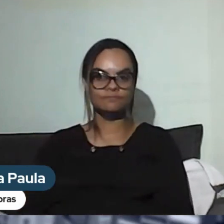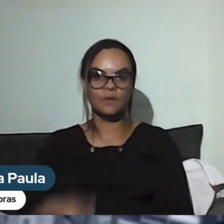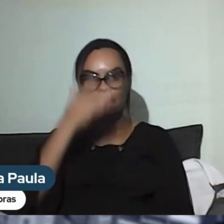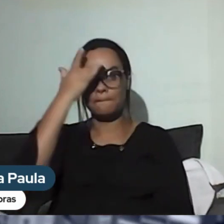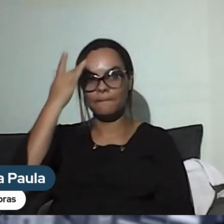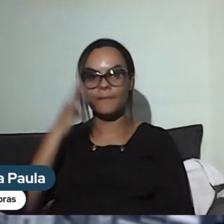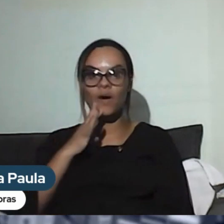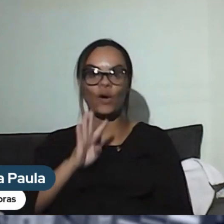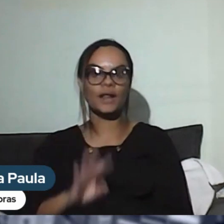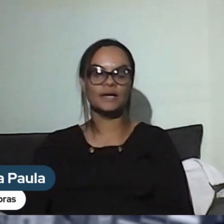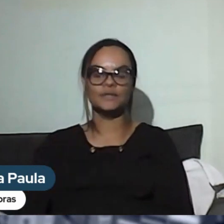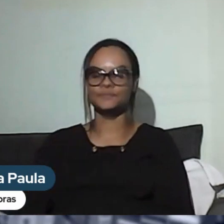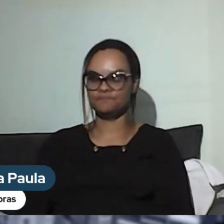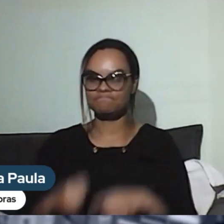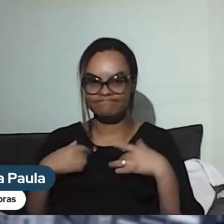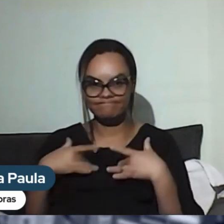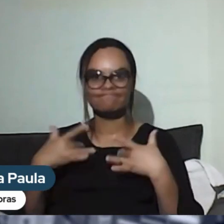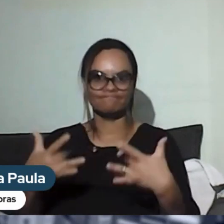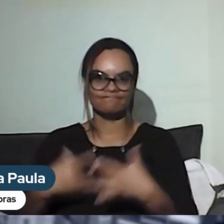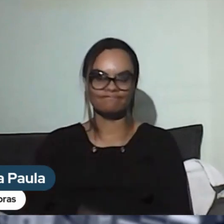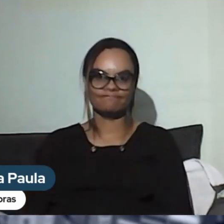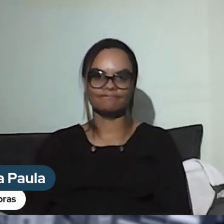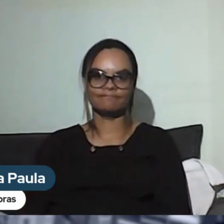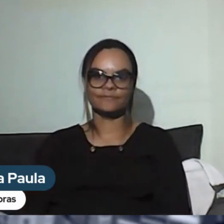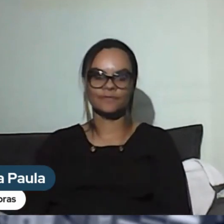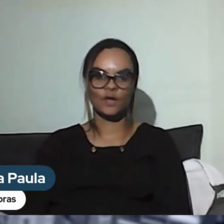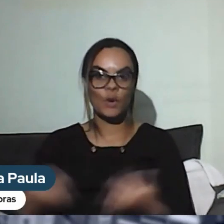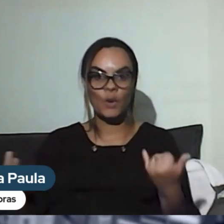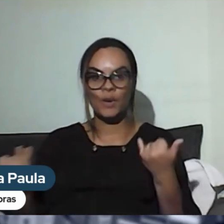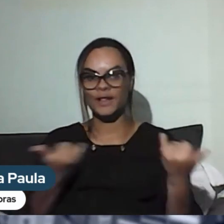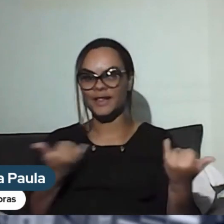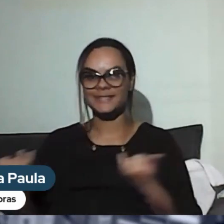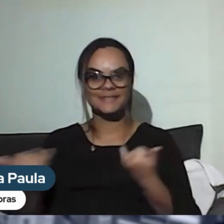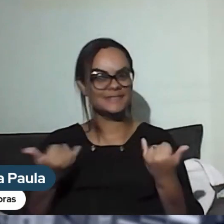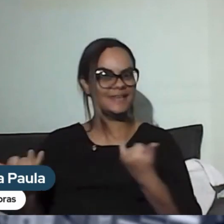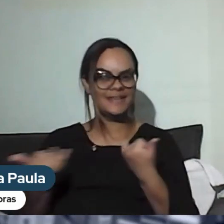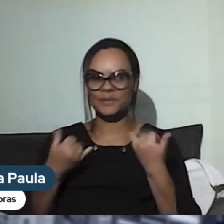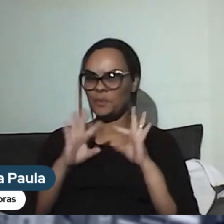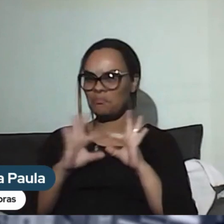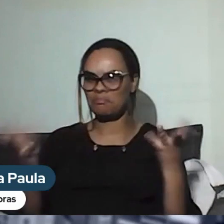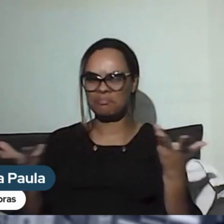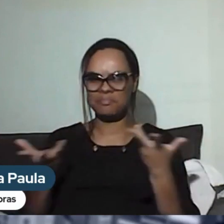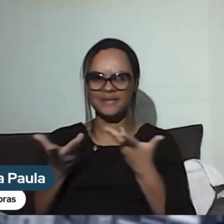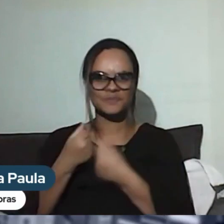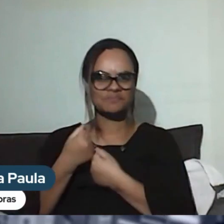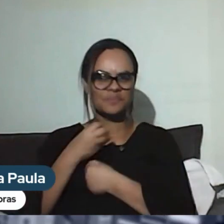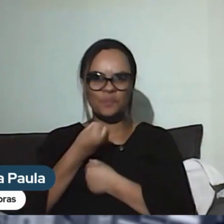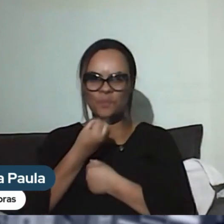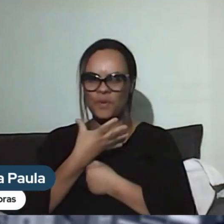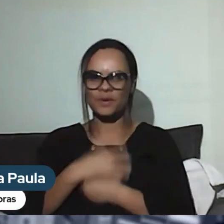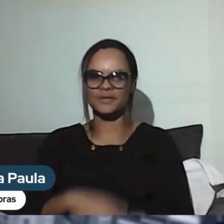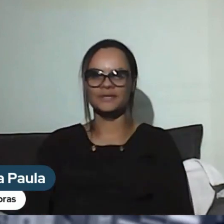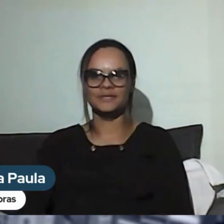trazem para a gente essas notícias tão legais, tão importantes. boa